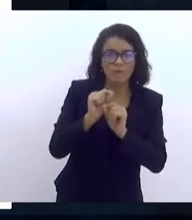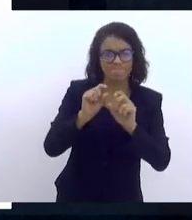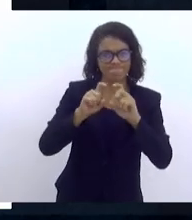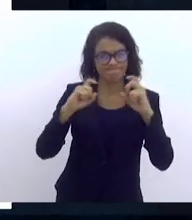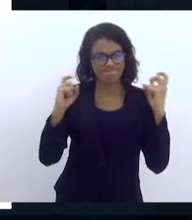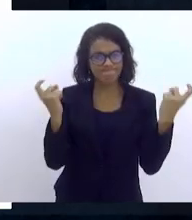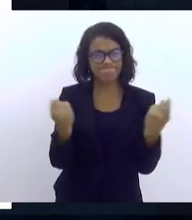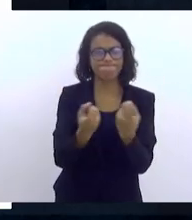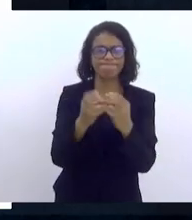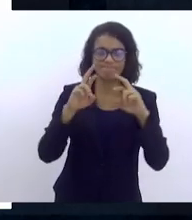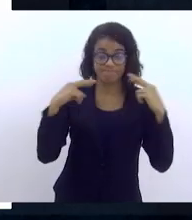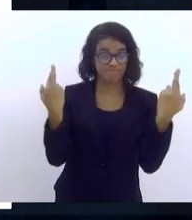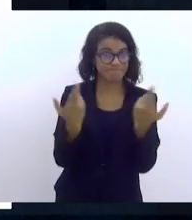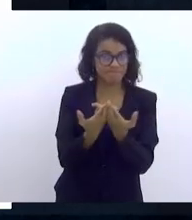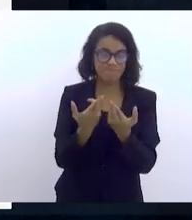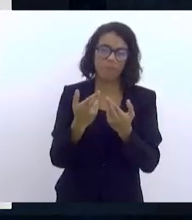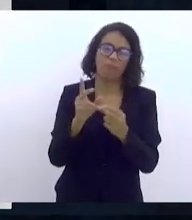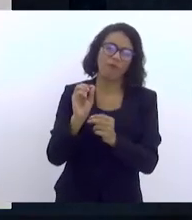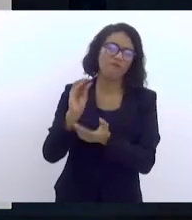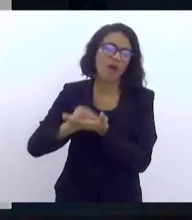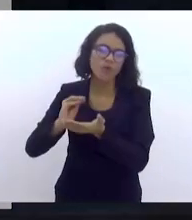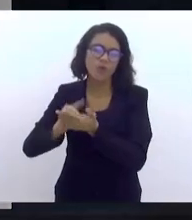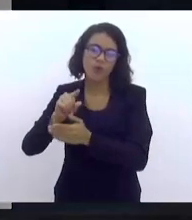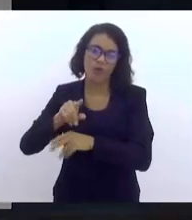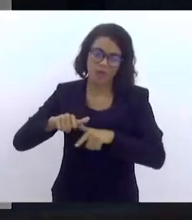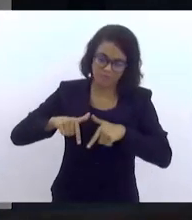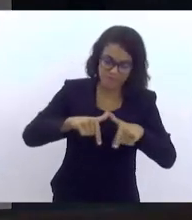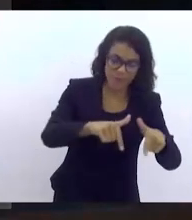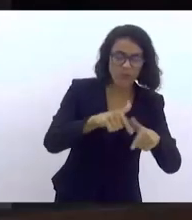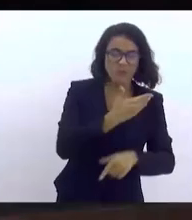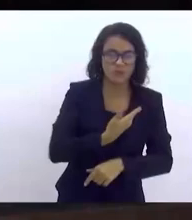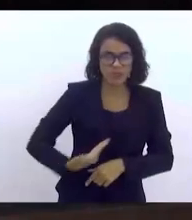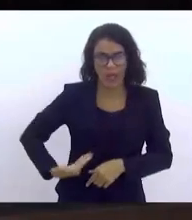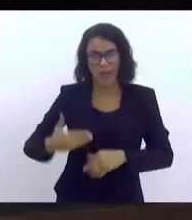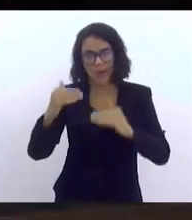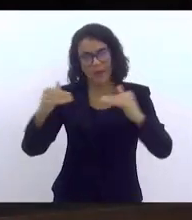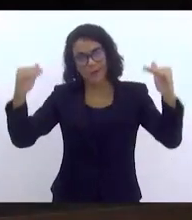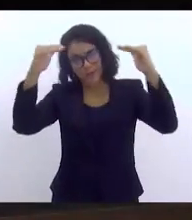de fato, implementado pelo Estado, utilizado pelas autoridades, enfim.